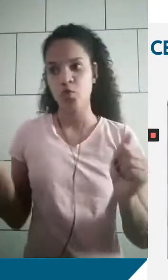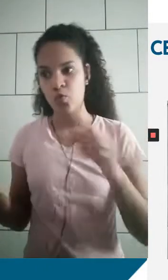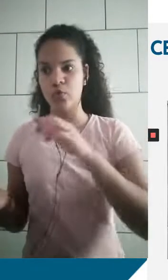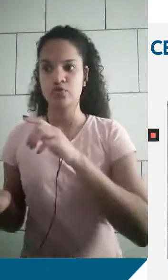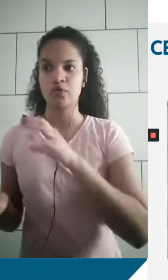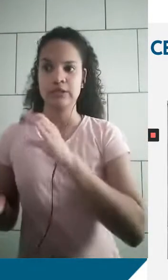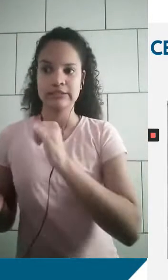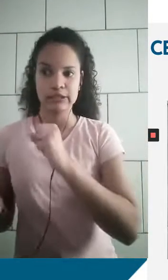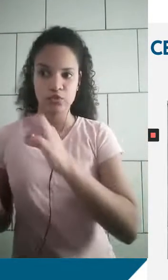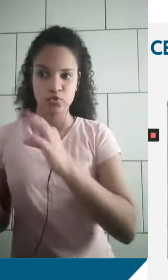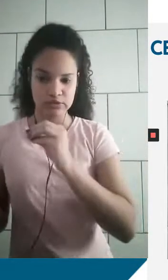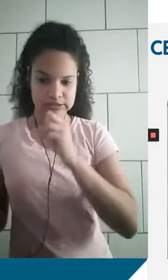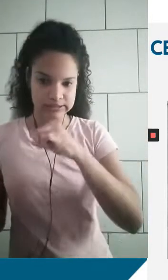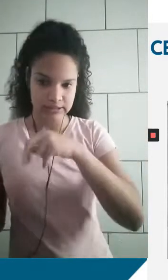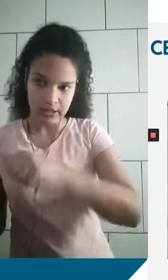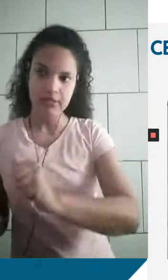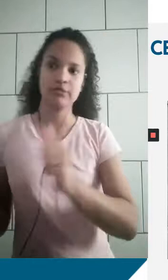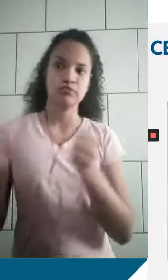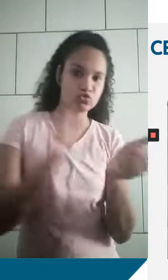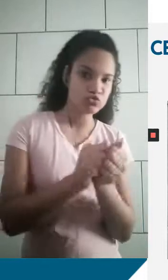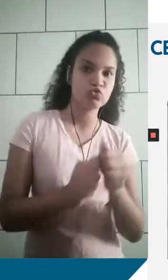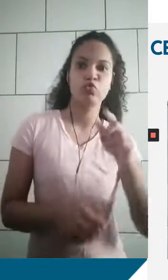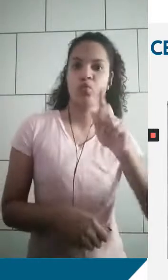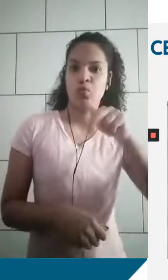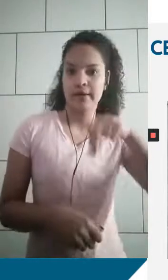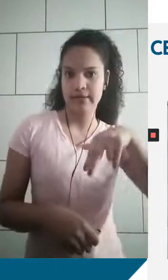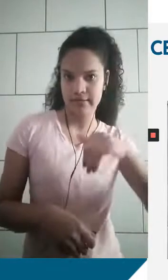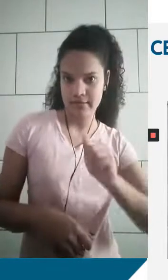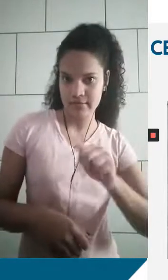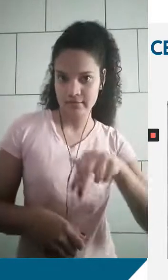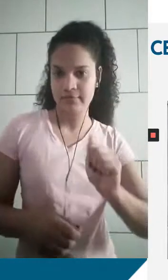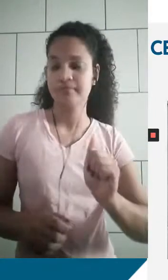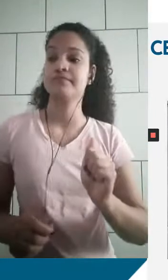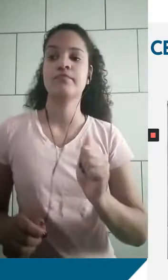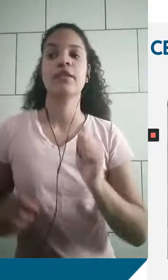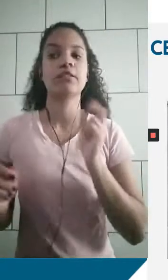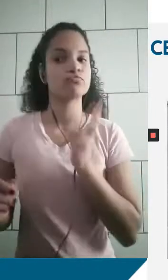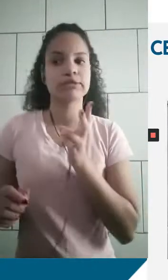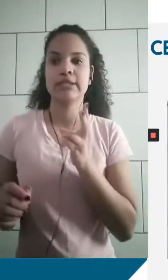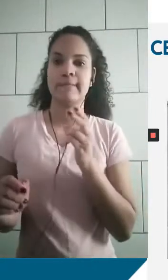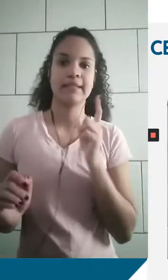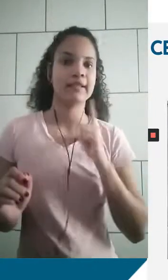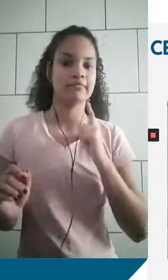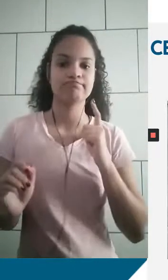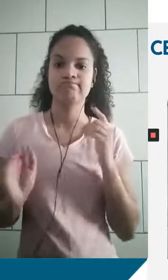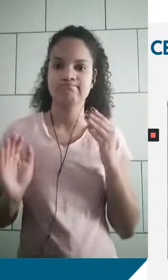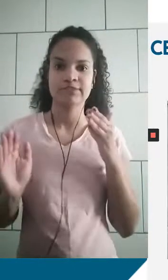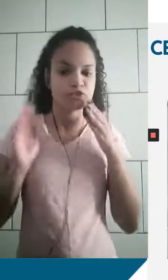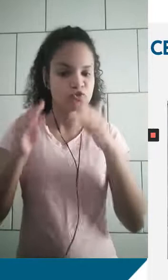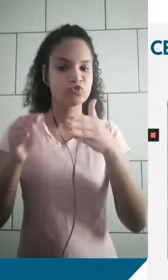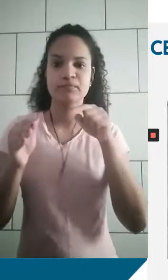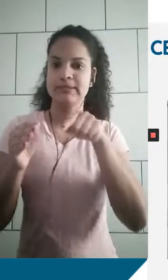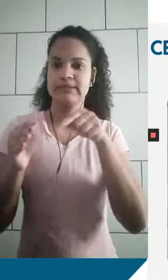o número de bases nitrogenadas fazem essa ligação específica,